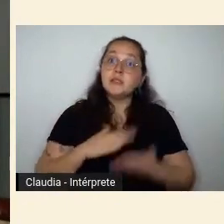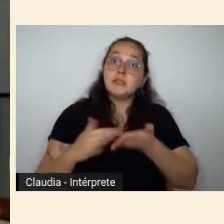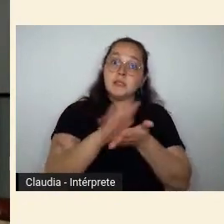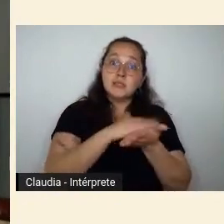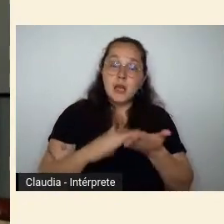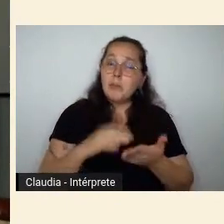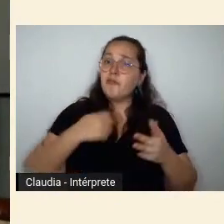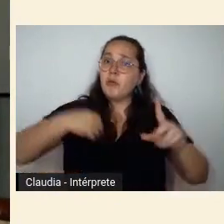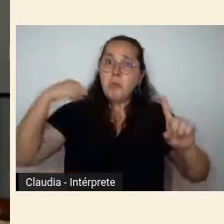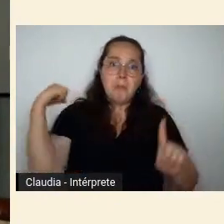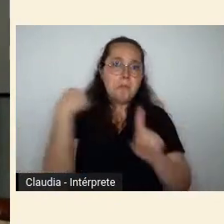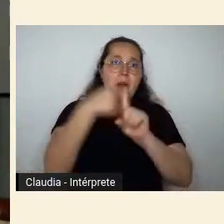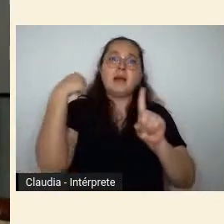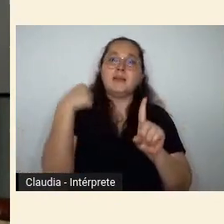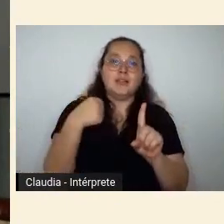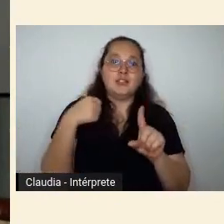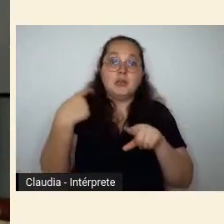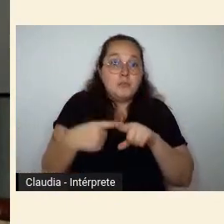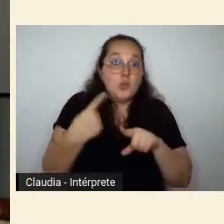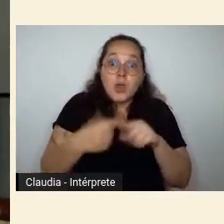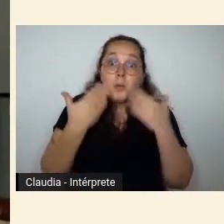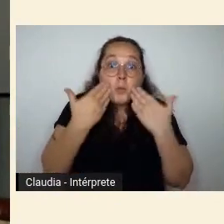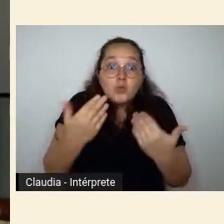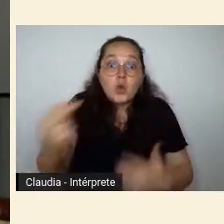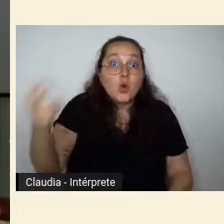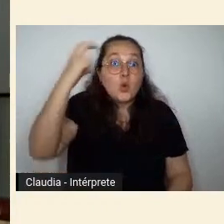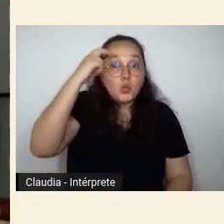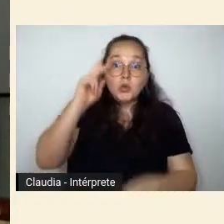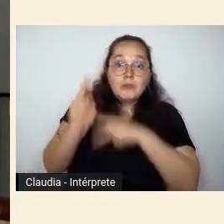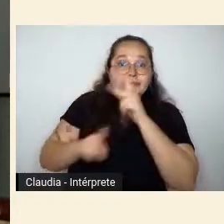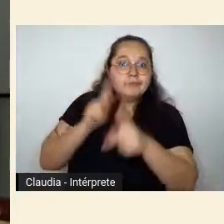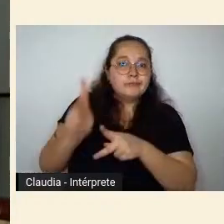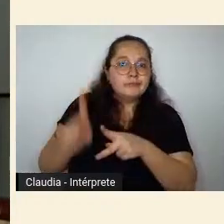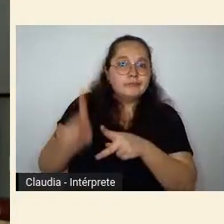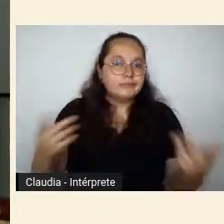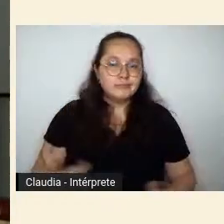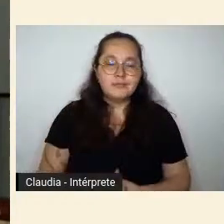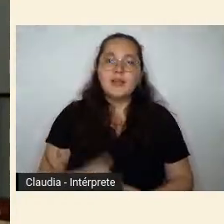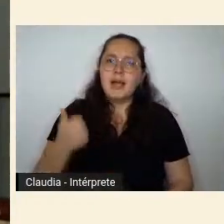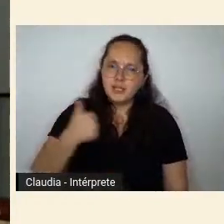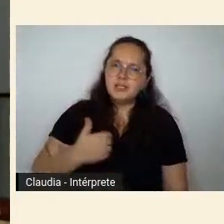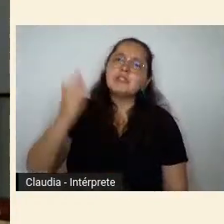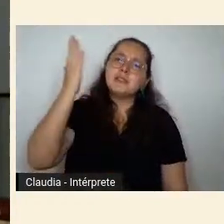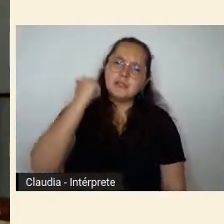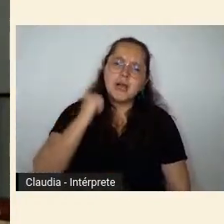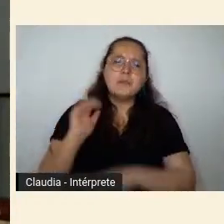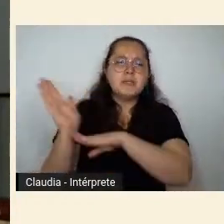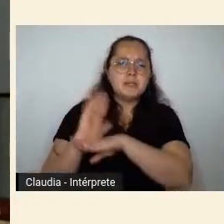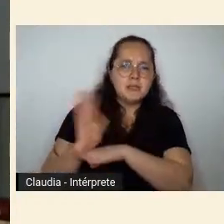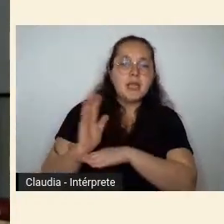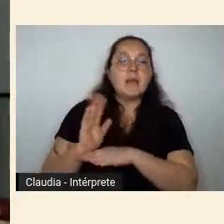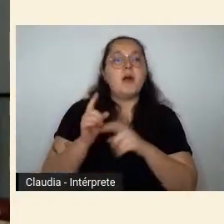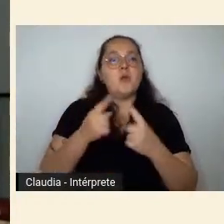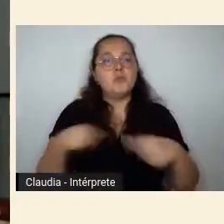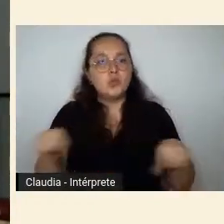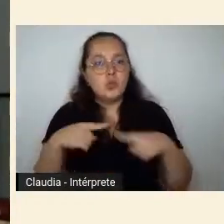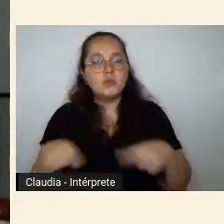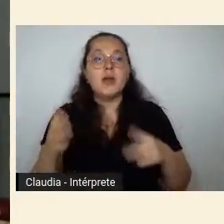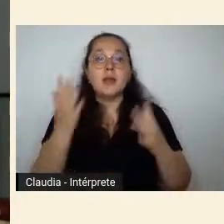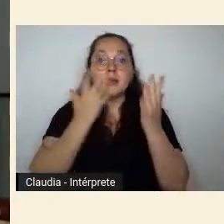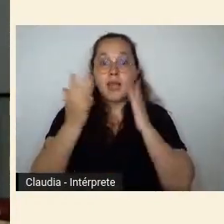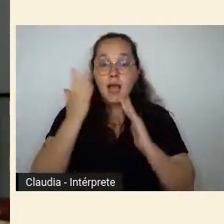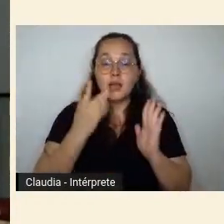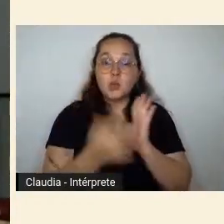através de uma moderna cultura de massas sabemos aliás como o cinema a música popular o teatro de revista a